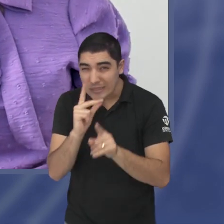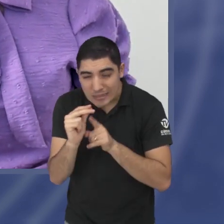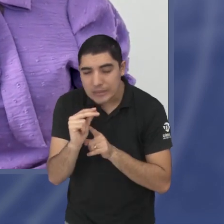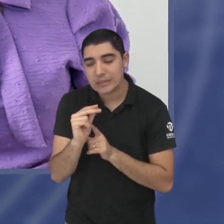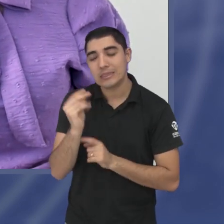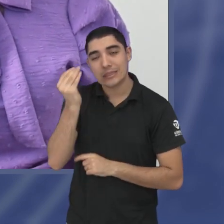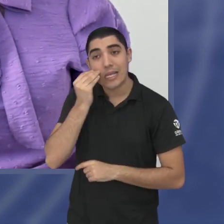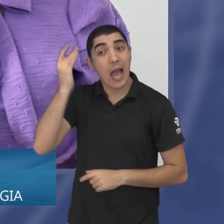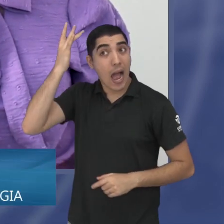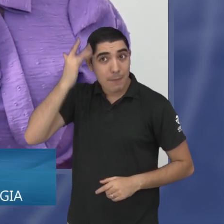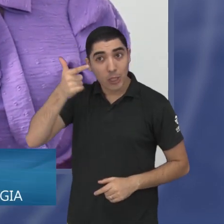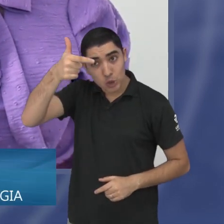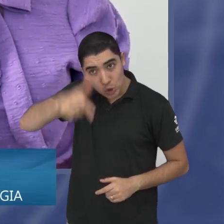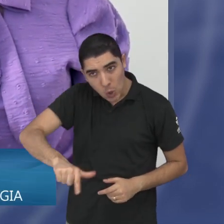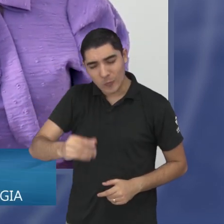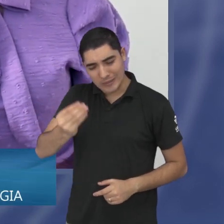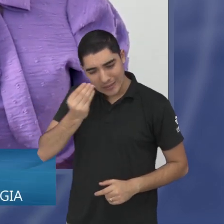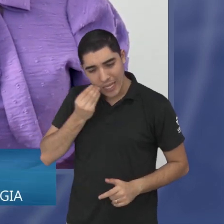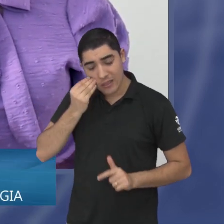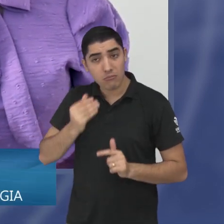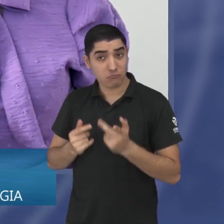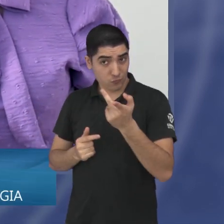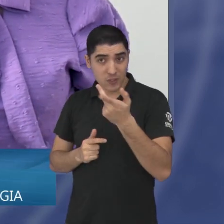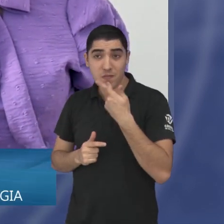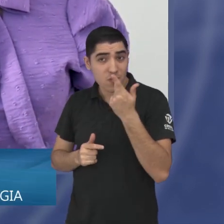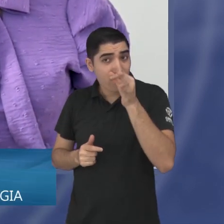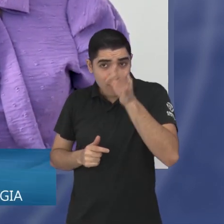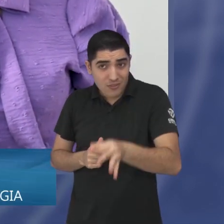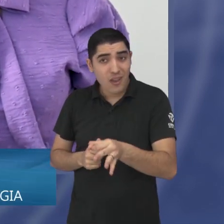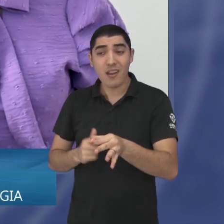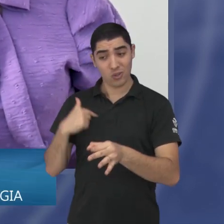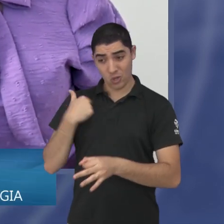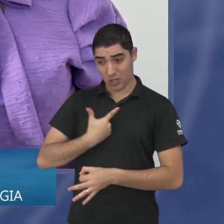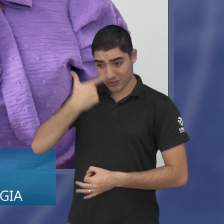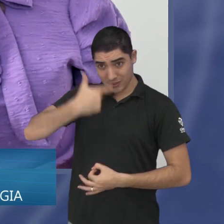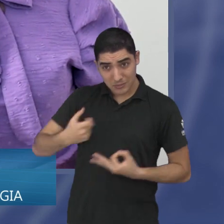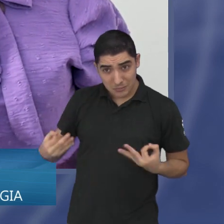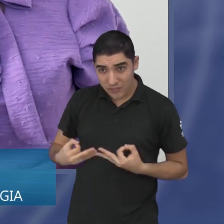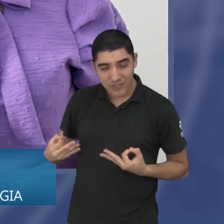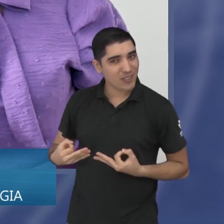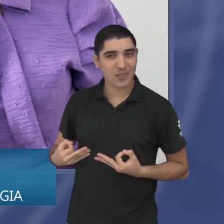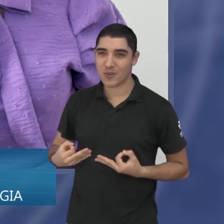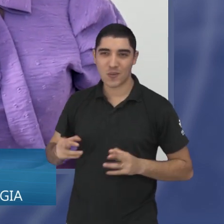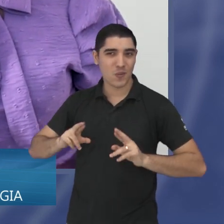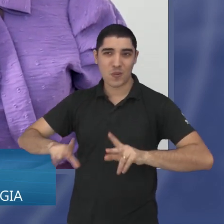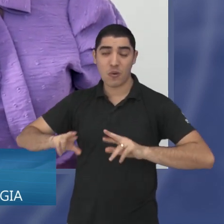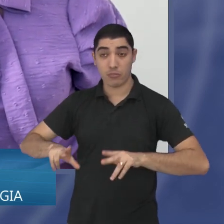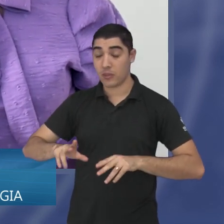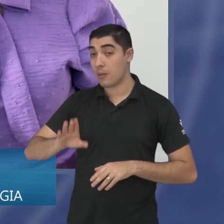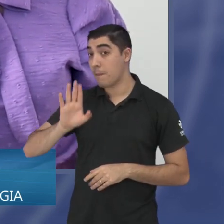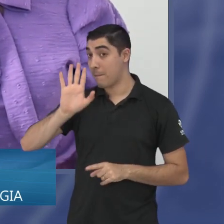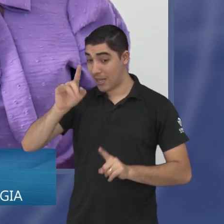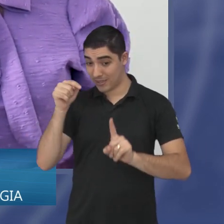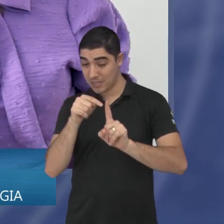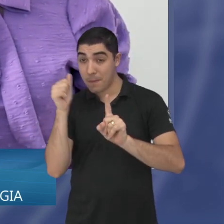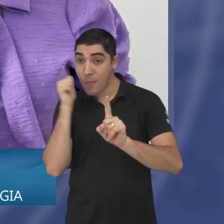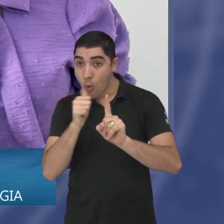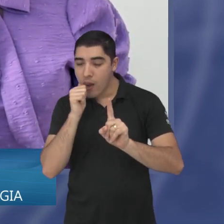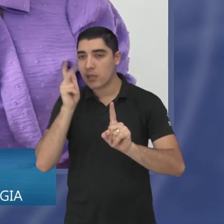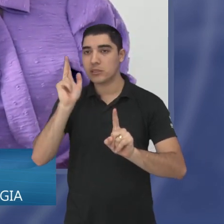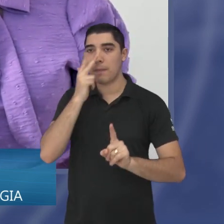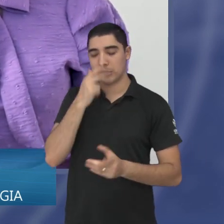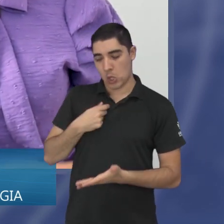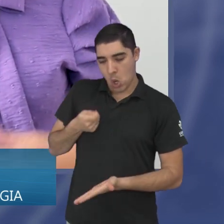dia, vamos buscar vencer amanhã. Como você mesma disse, somos imperfeitos. E, principalmente, mulher se cobra muito,